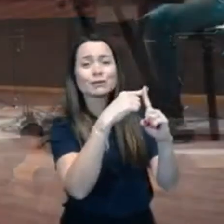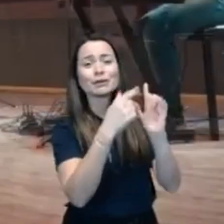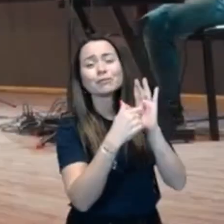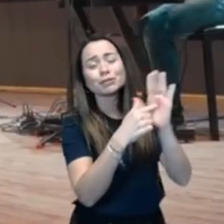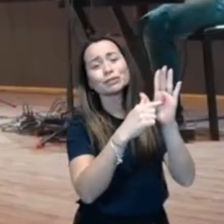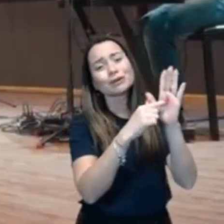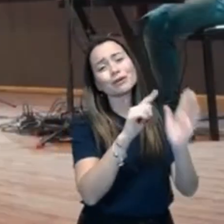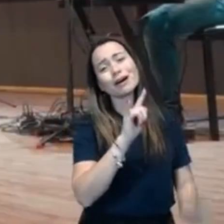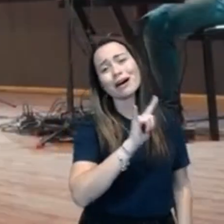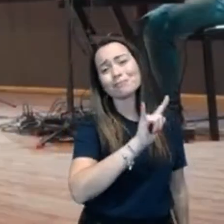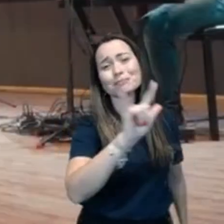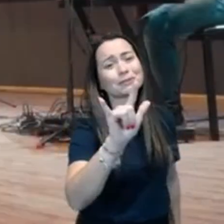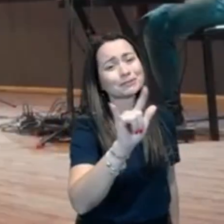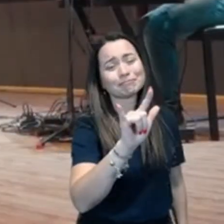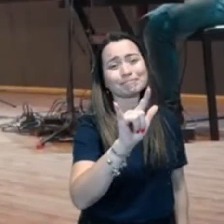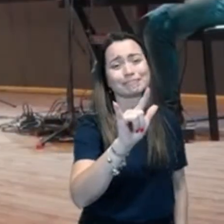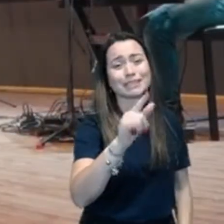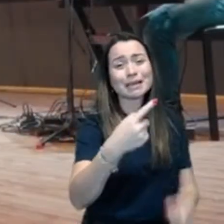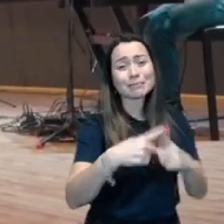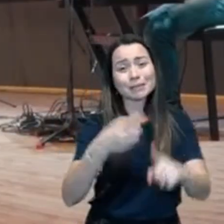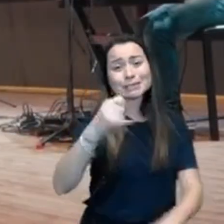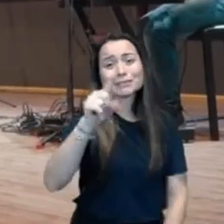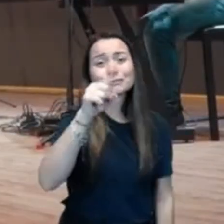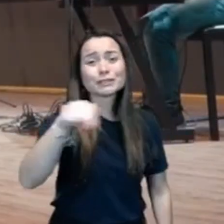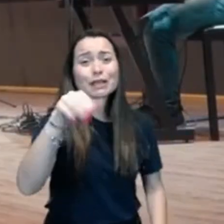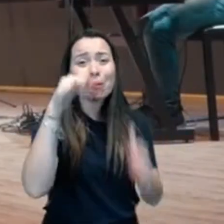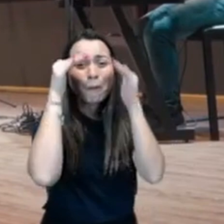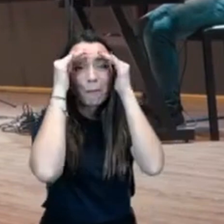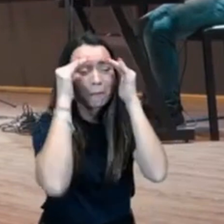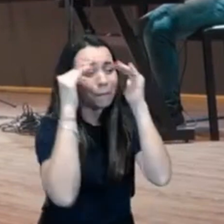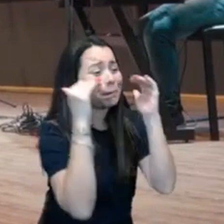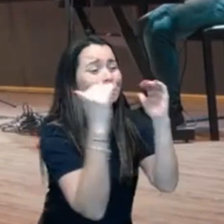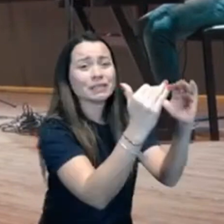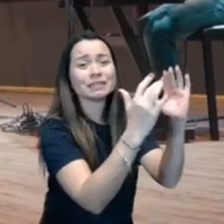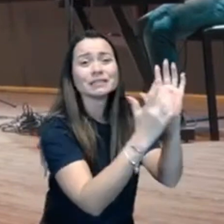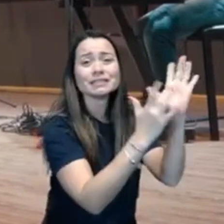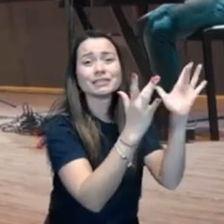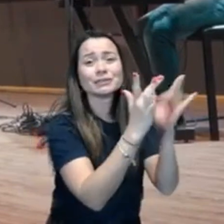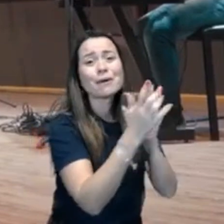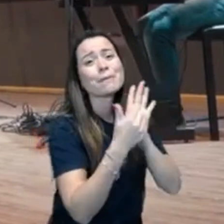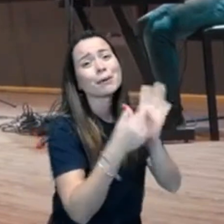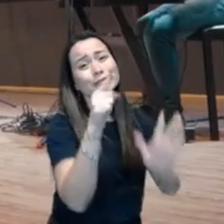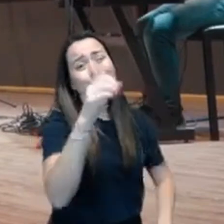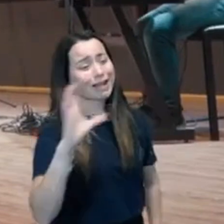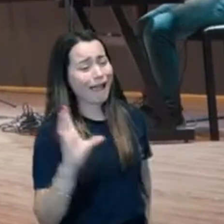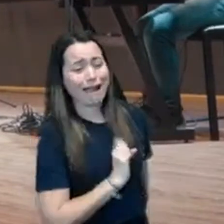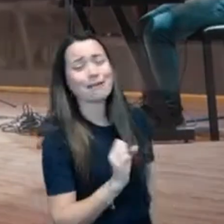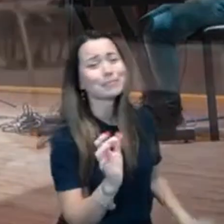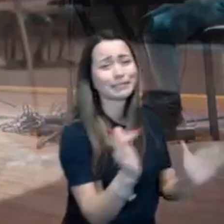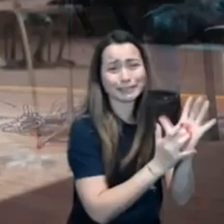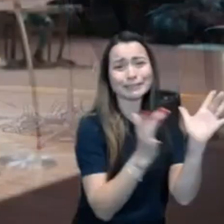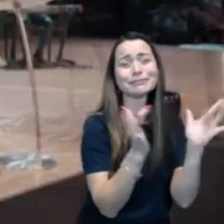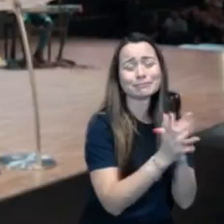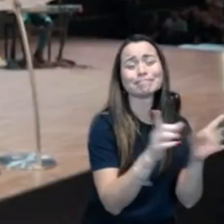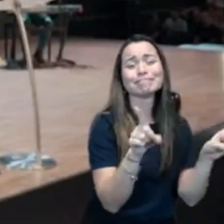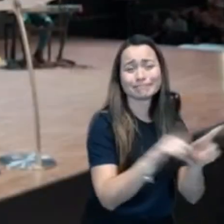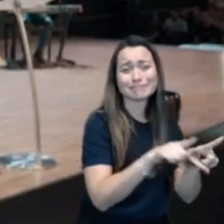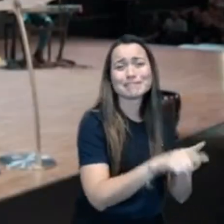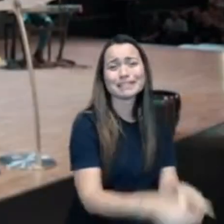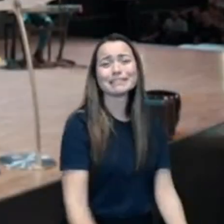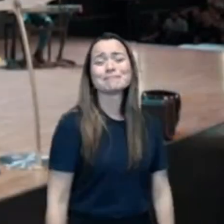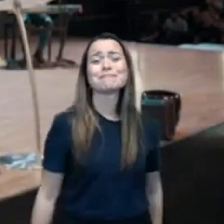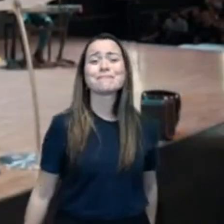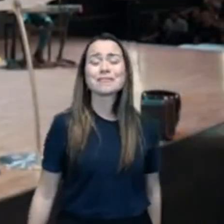No mesmo evangelho, capítulo 14, João vai escrever, João vai escrever, no mesmo